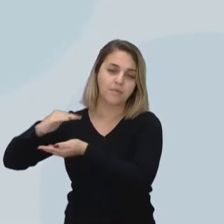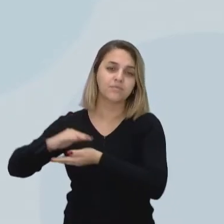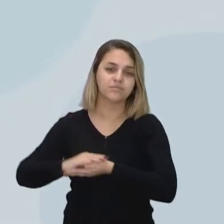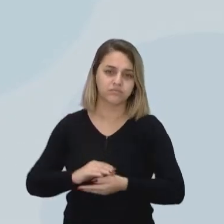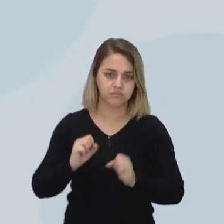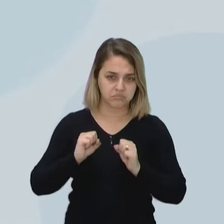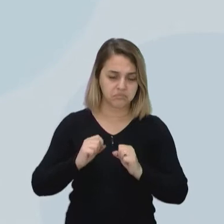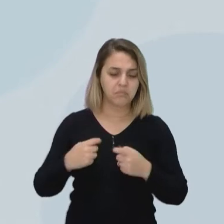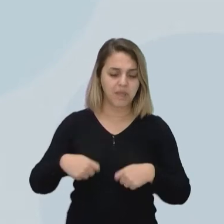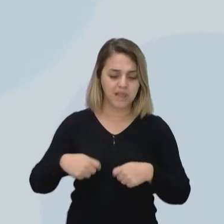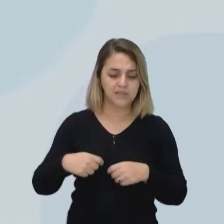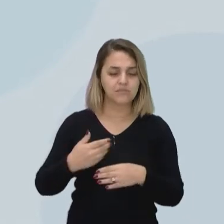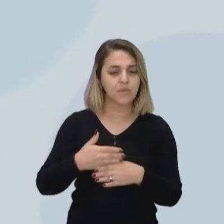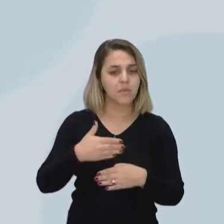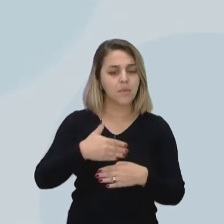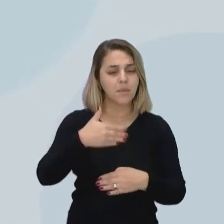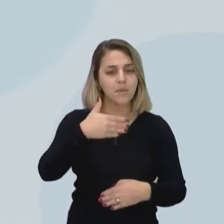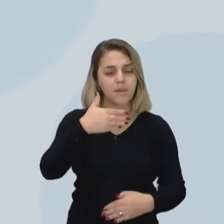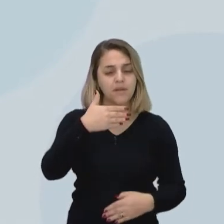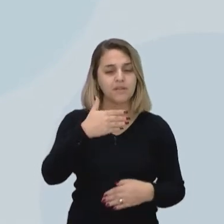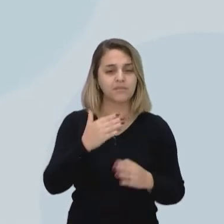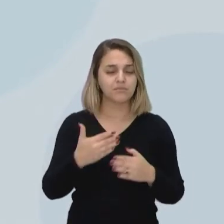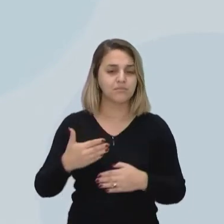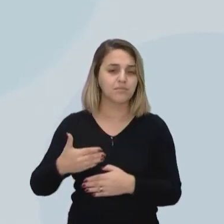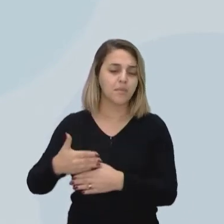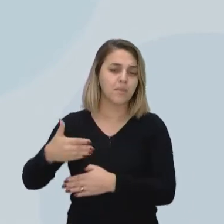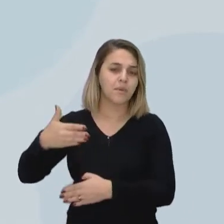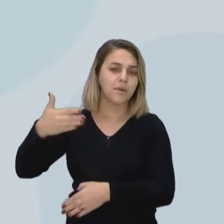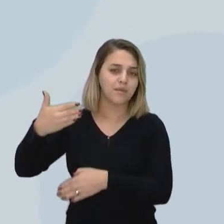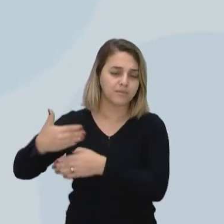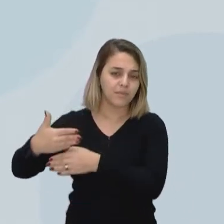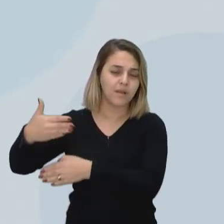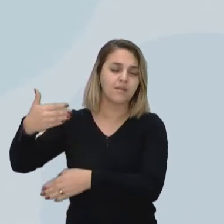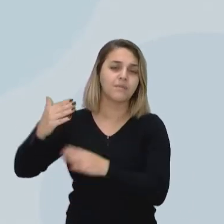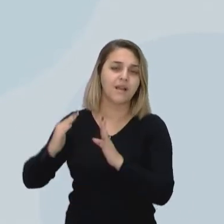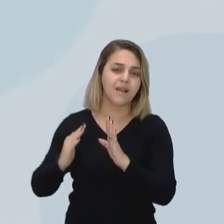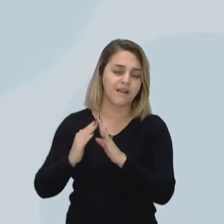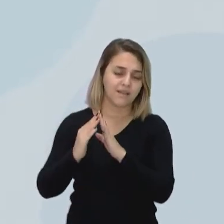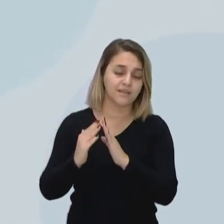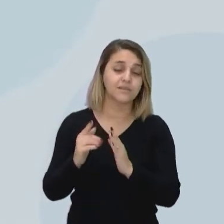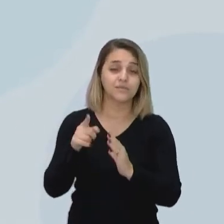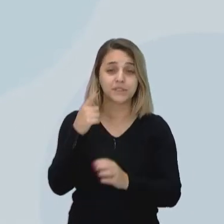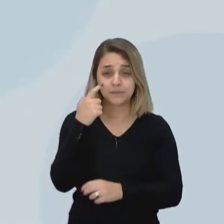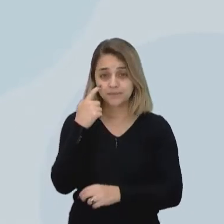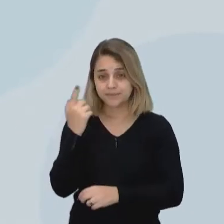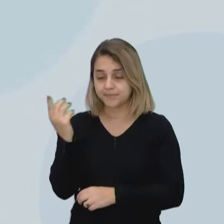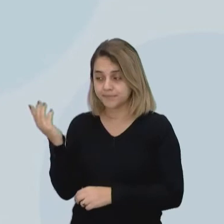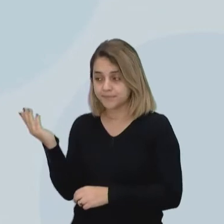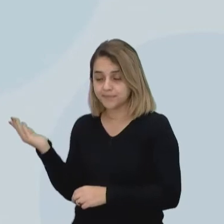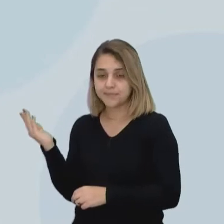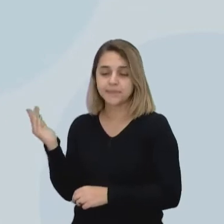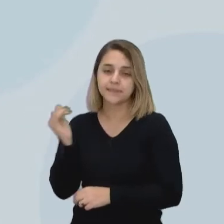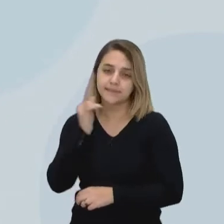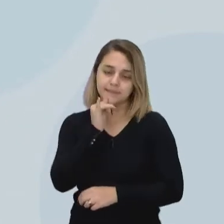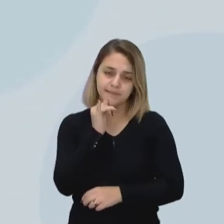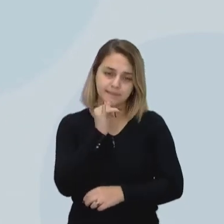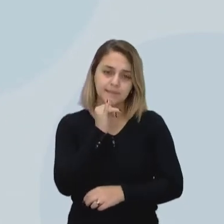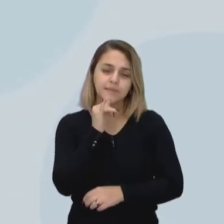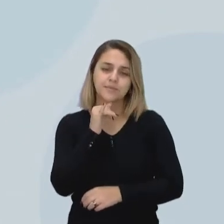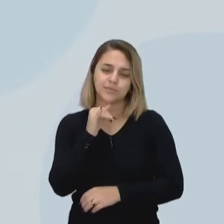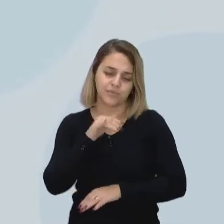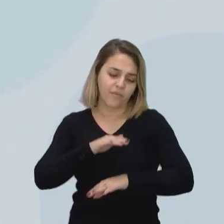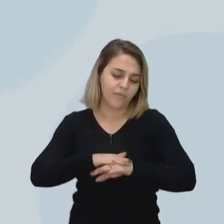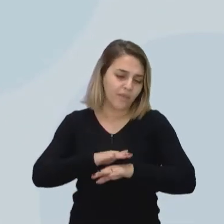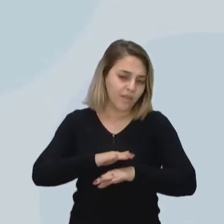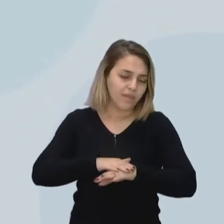para edificação de uma residência. Então, vocês têm aí exemplos de tijolos e blocos que são feitos